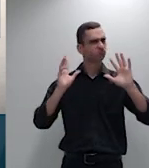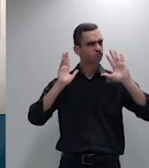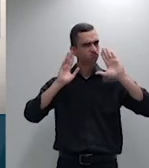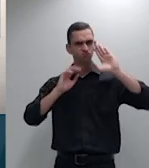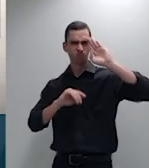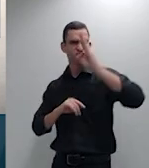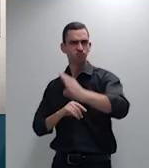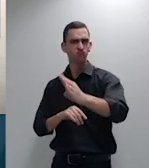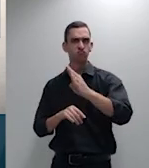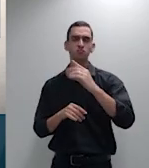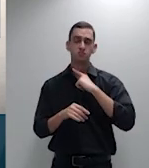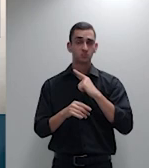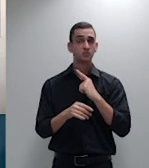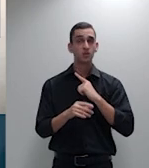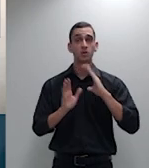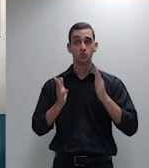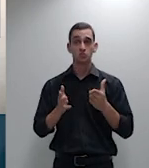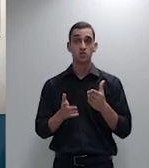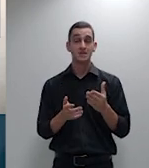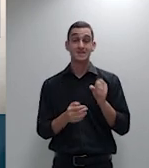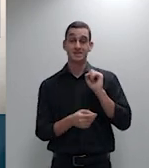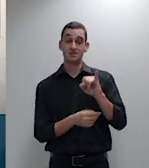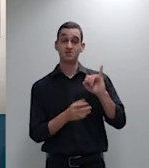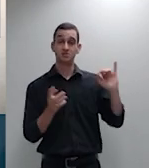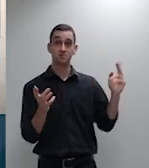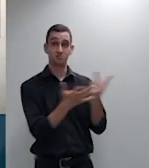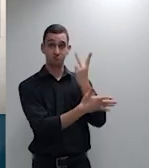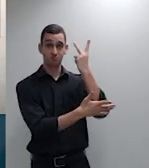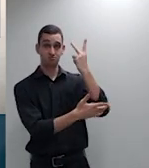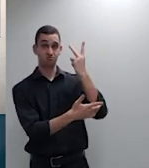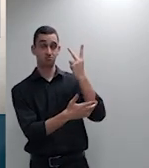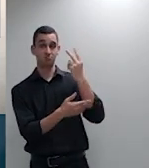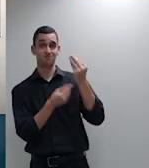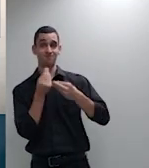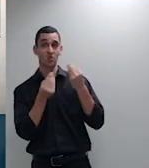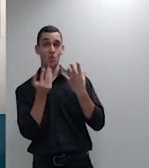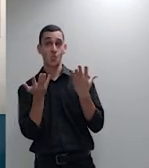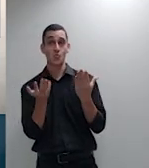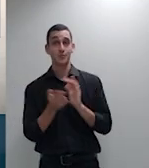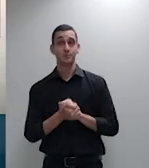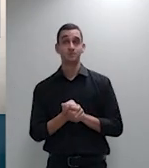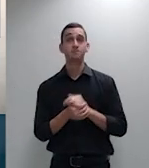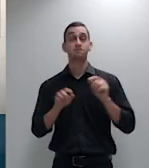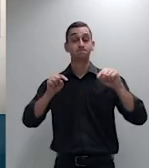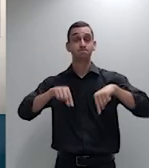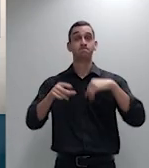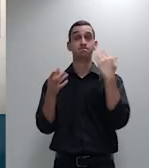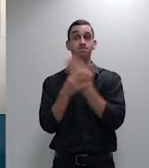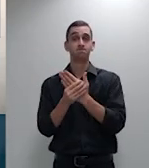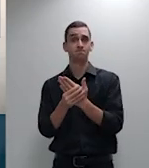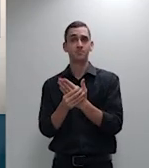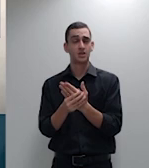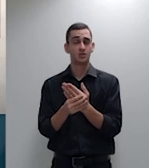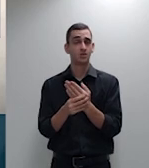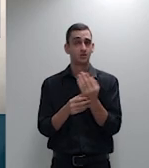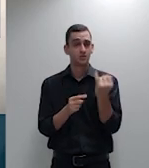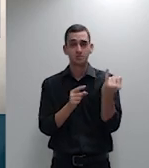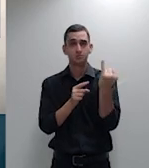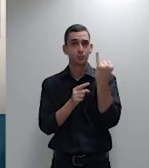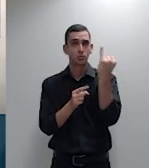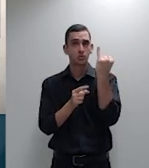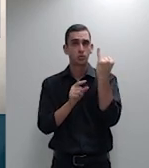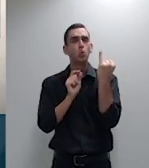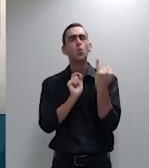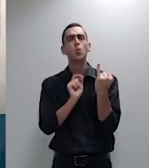ninguém pode contra um cálculo atuarial qual é a particularidade desse processo a particularidade desse processo e isso é